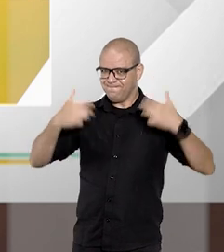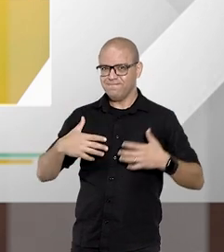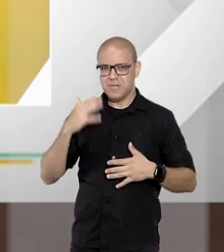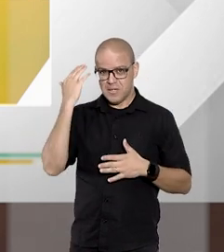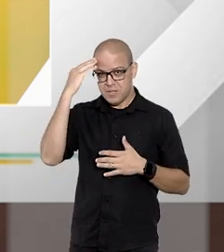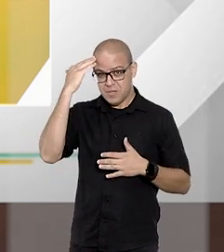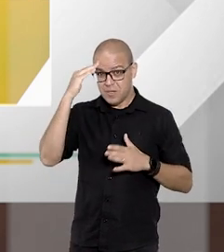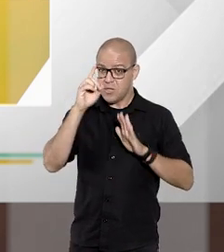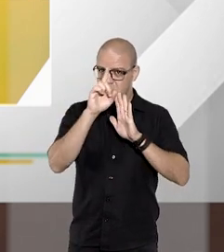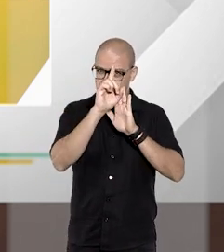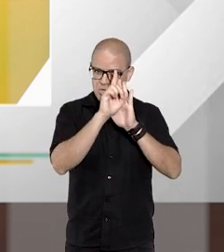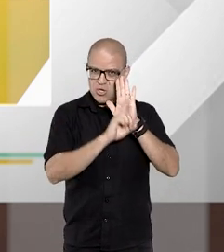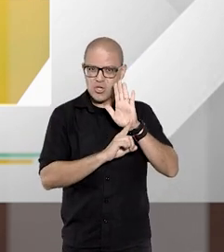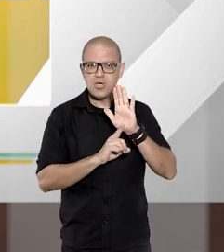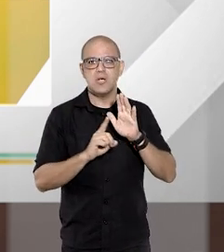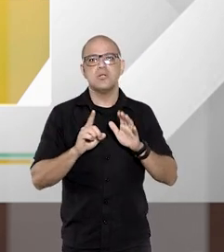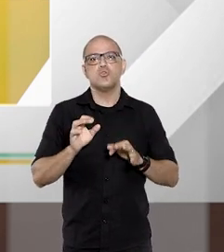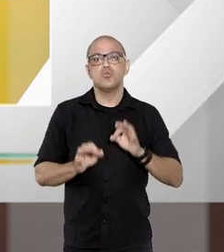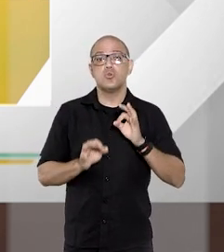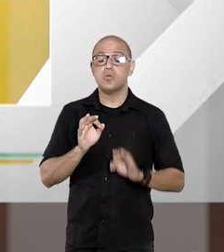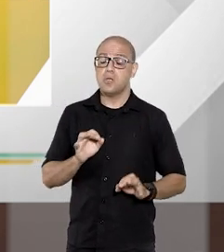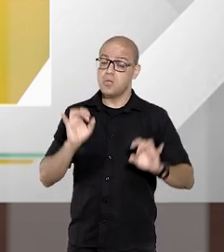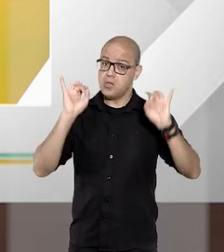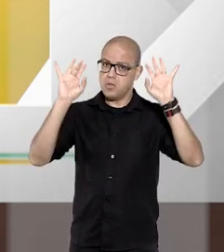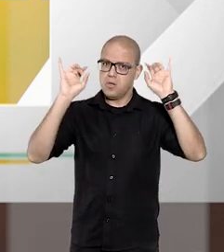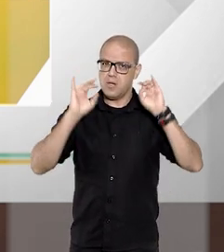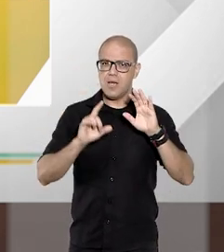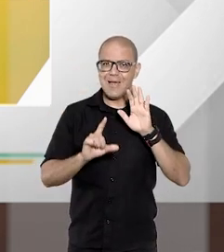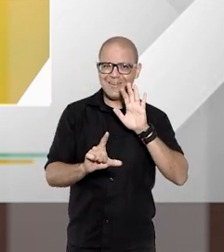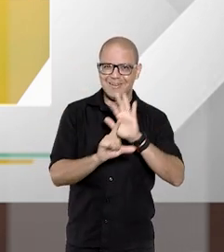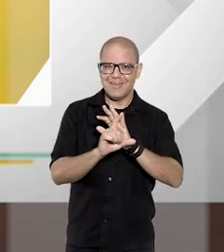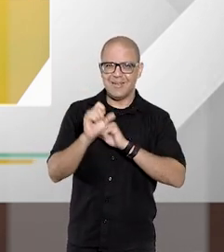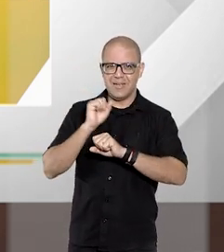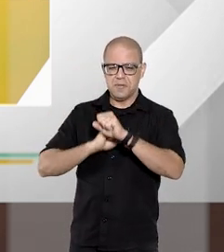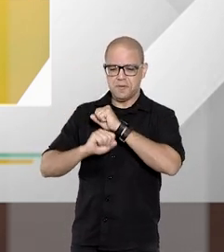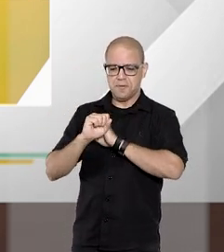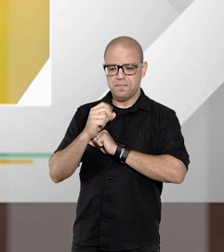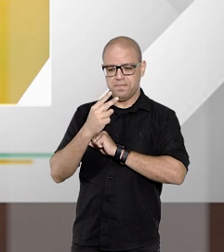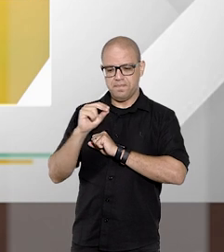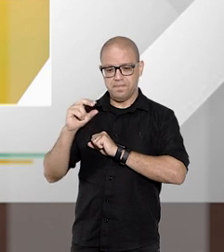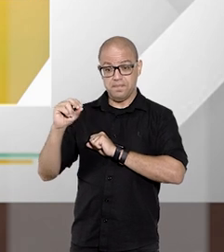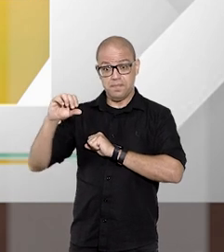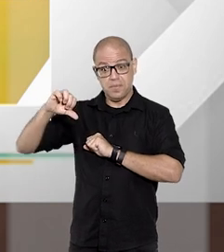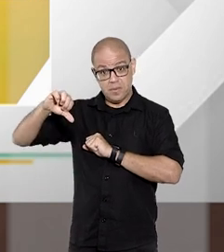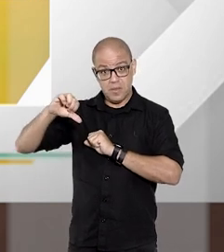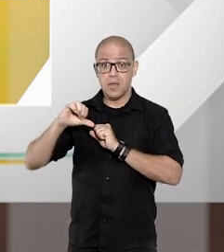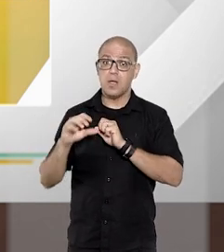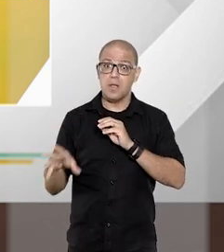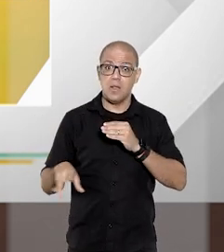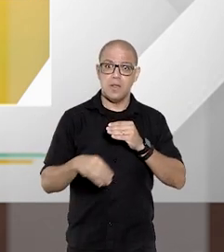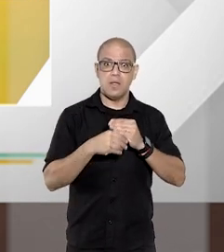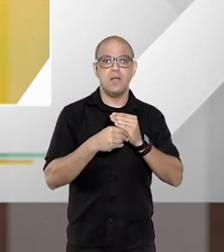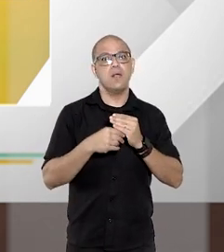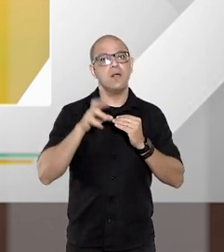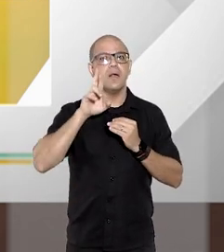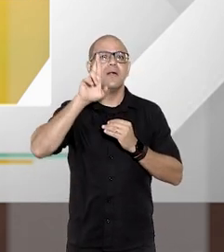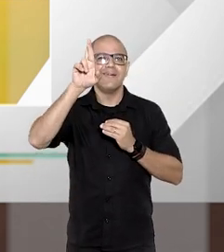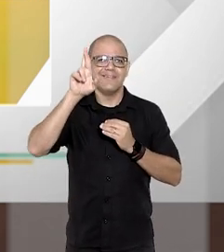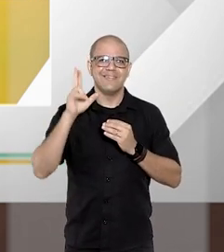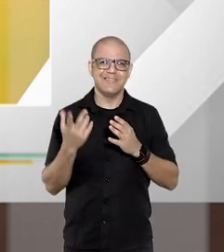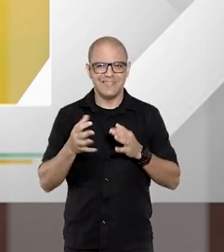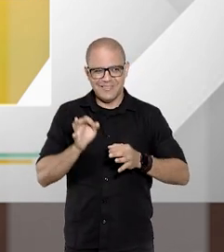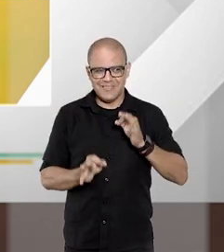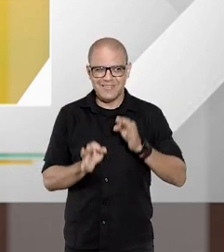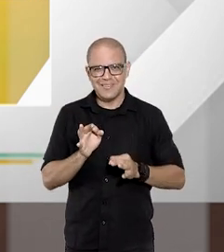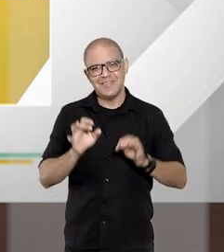da série do Entender Direito sobre Juizados Especiais, Essa lei de 2009 também elenca o que não está incluído nas competências